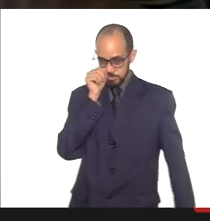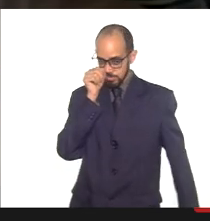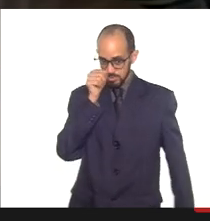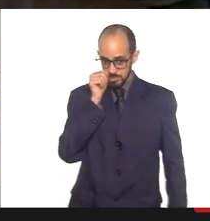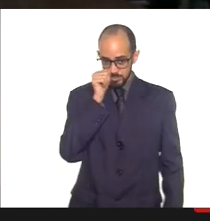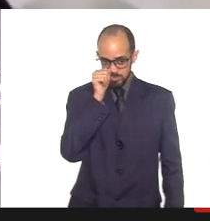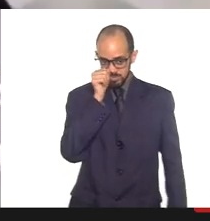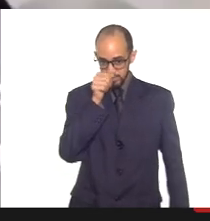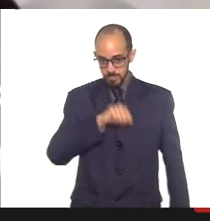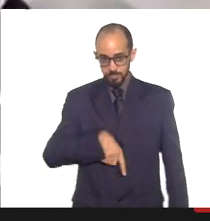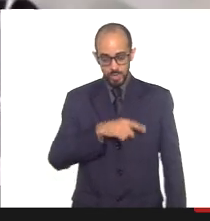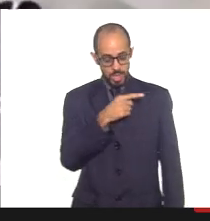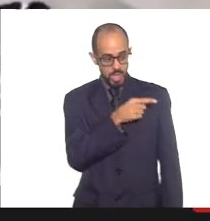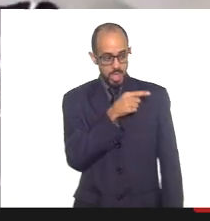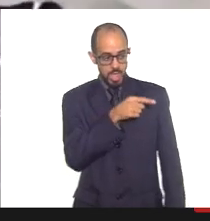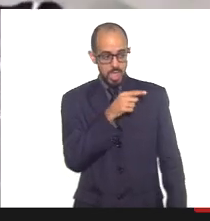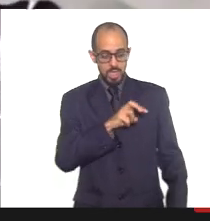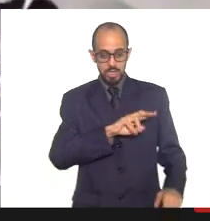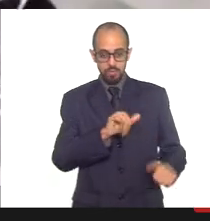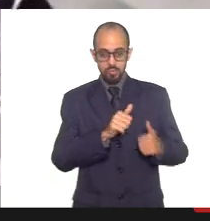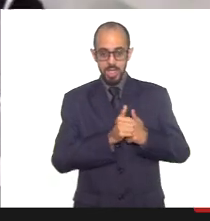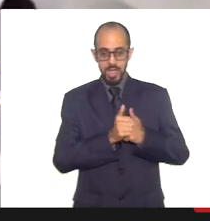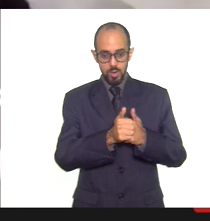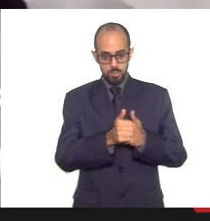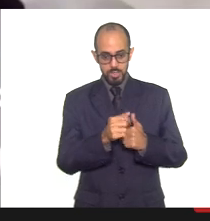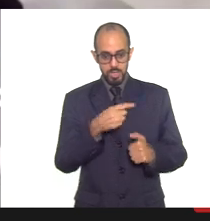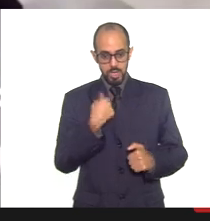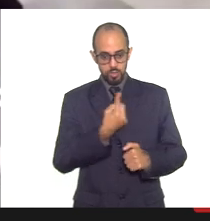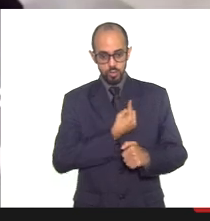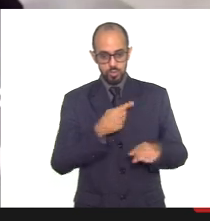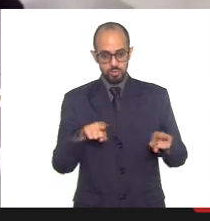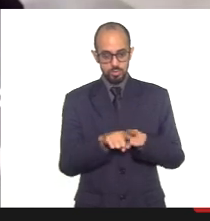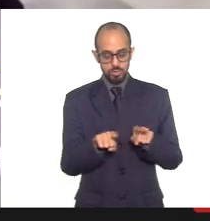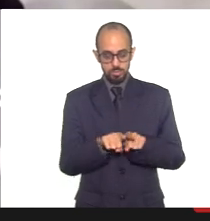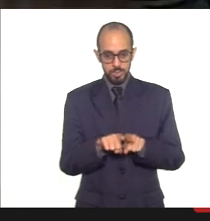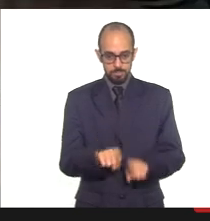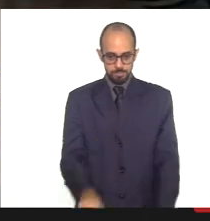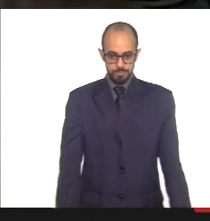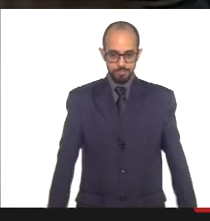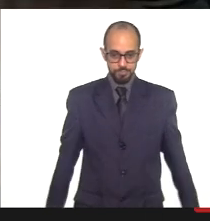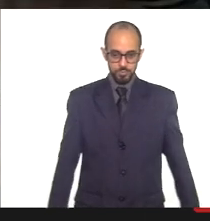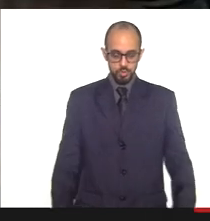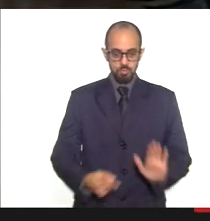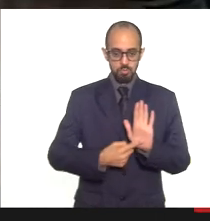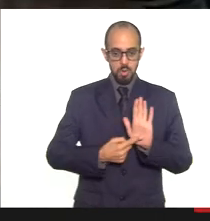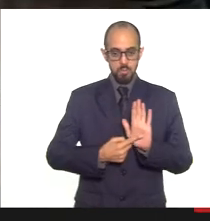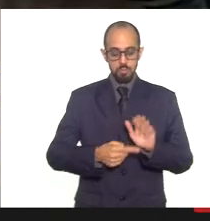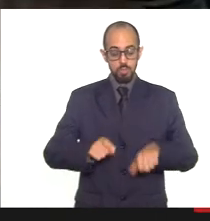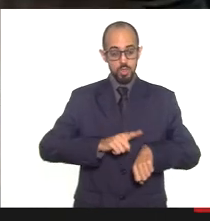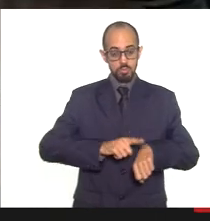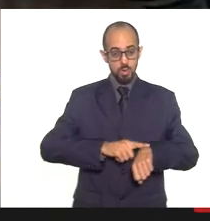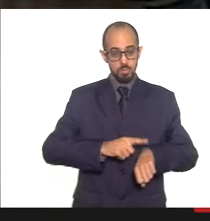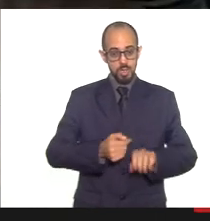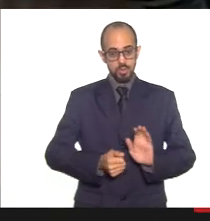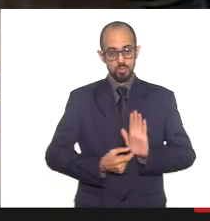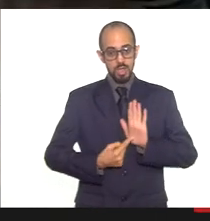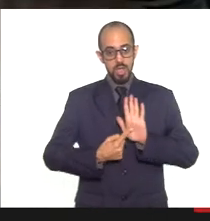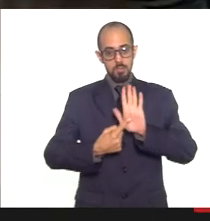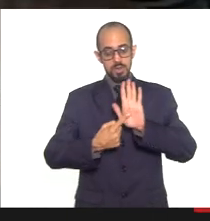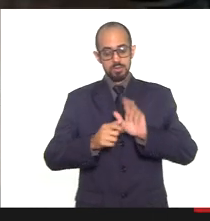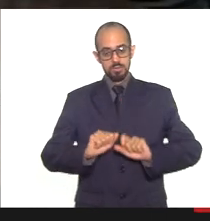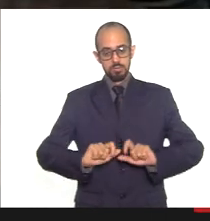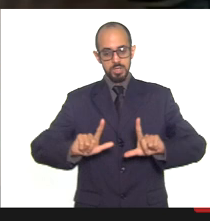Ele vai nos acompanhar aqui durante a apresentação. ou, deputada, se for